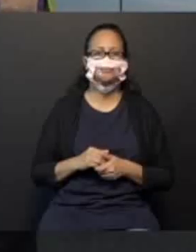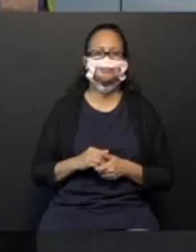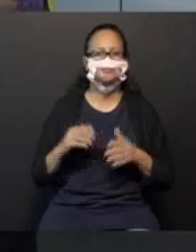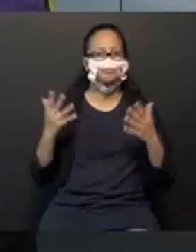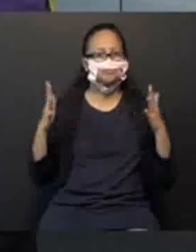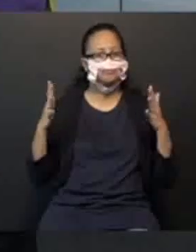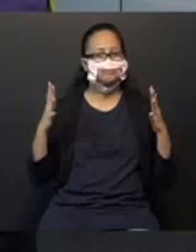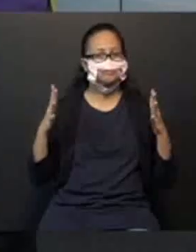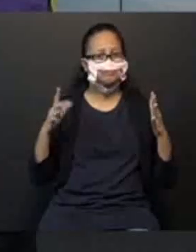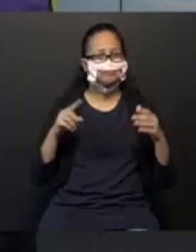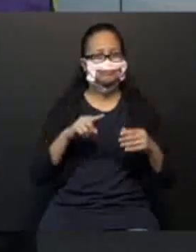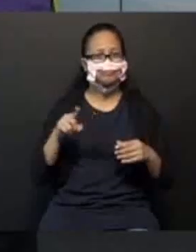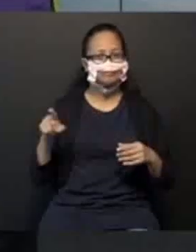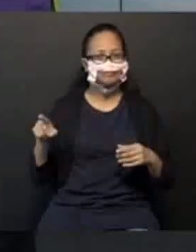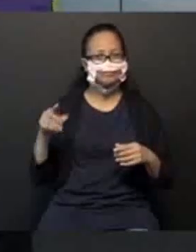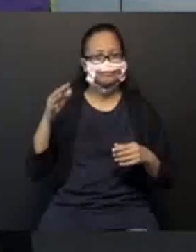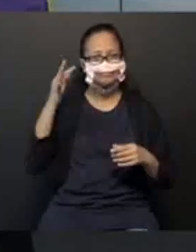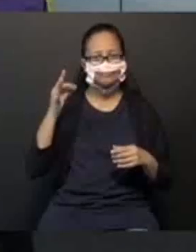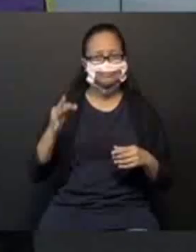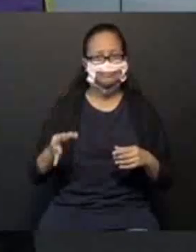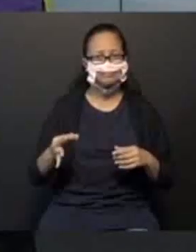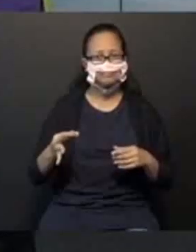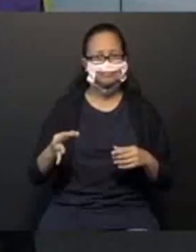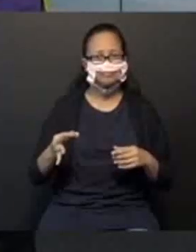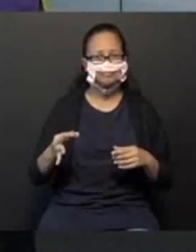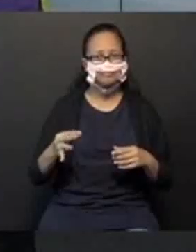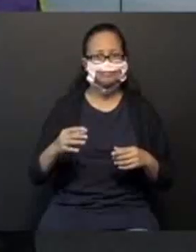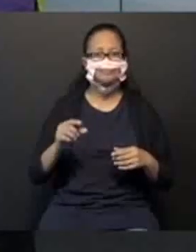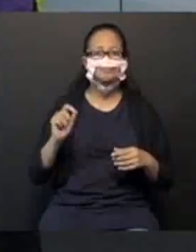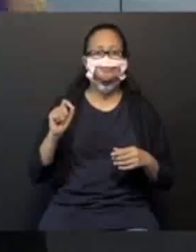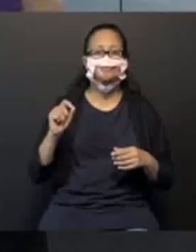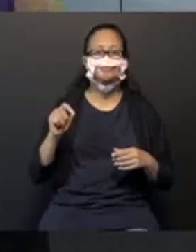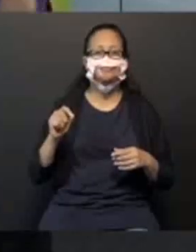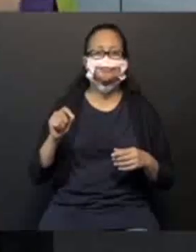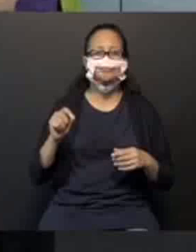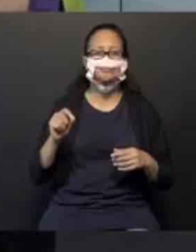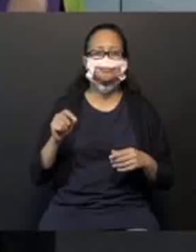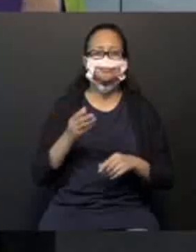Parabéns para quem acertou e para quem tentou fazer também.